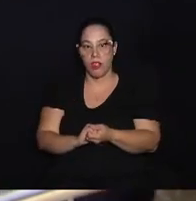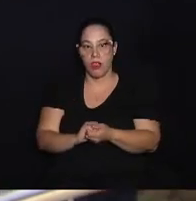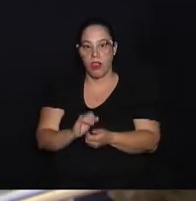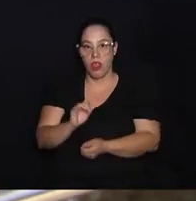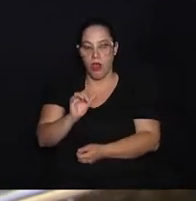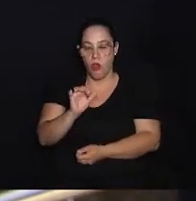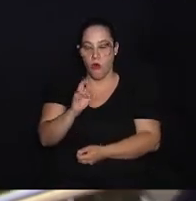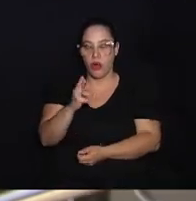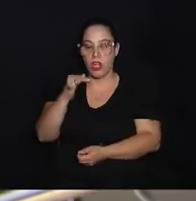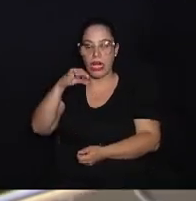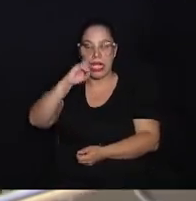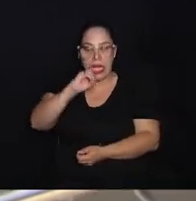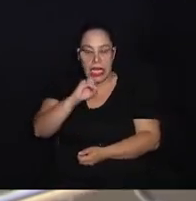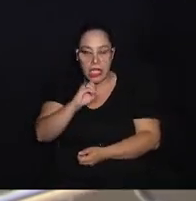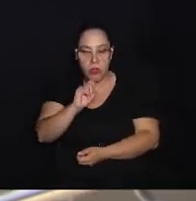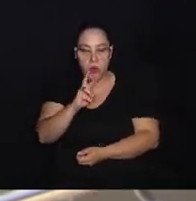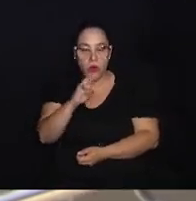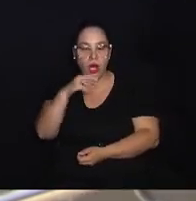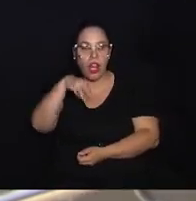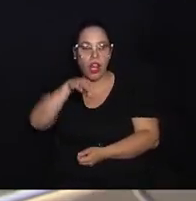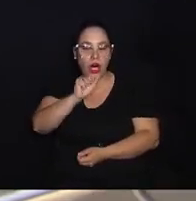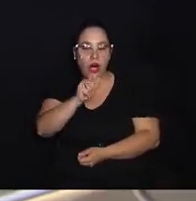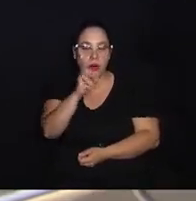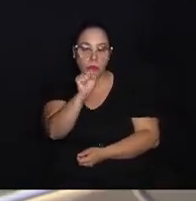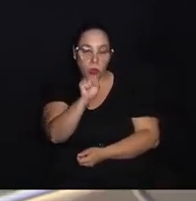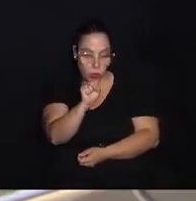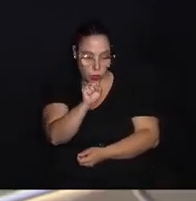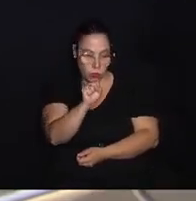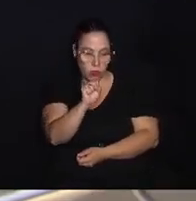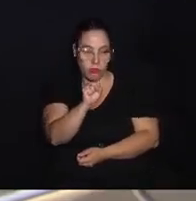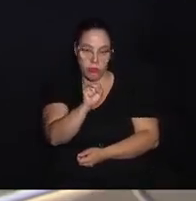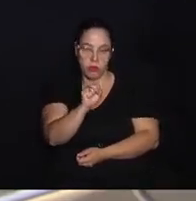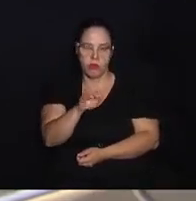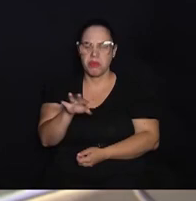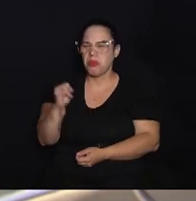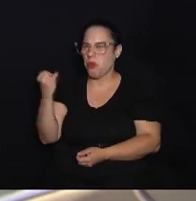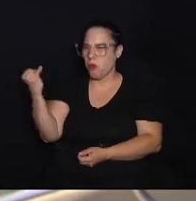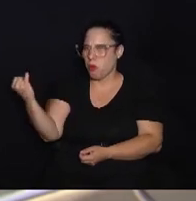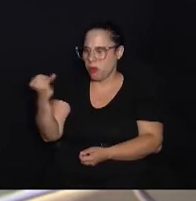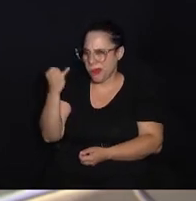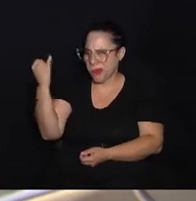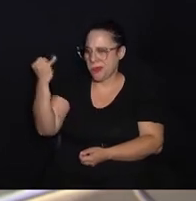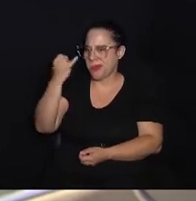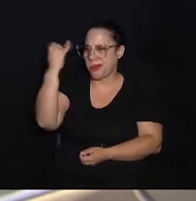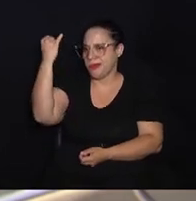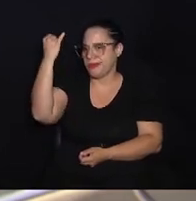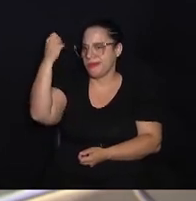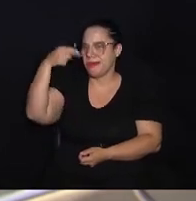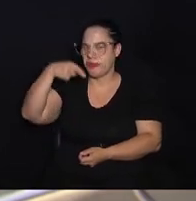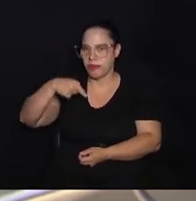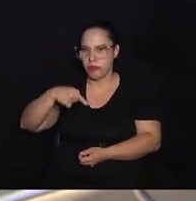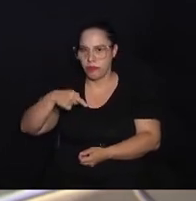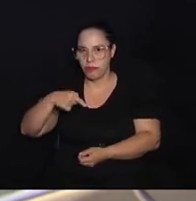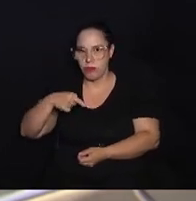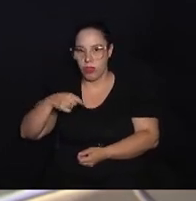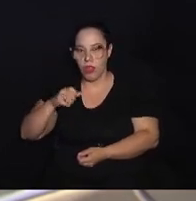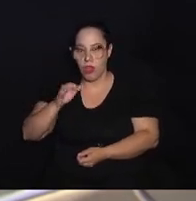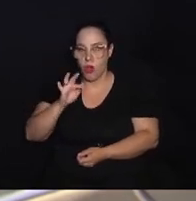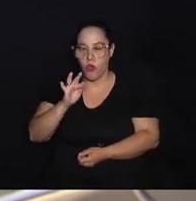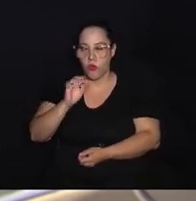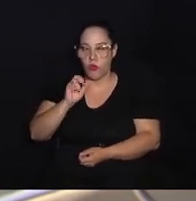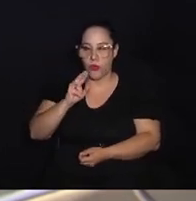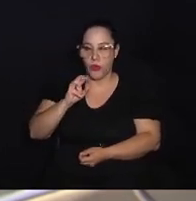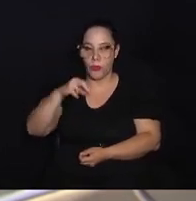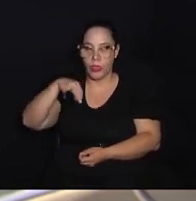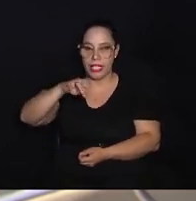Ramos de Azevedo, que é bem eclético nas suas obras. É importante ressaltar que também existia aqui a Companhia Funilense, que foi